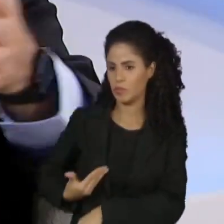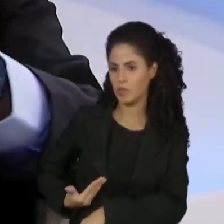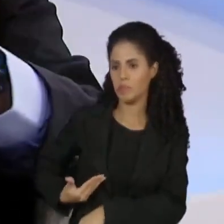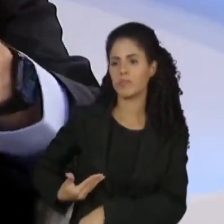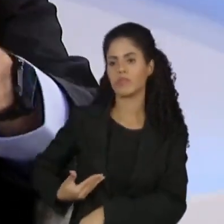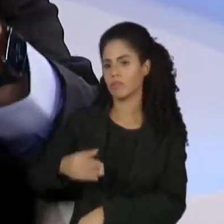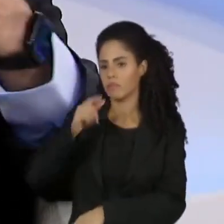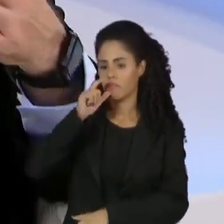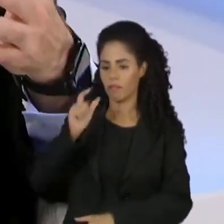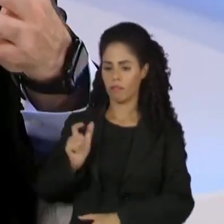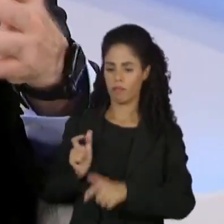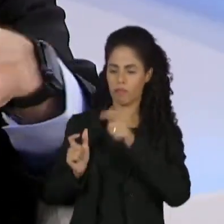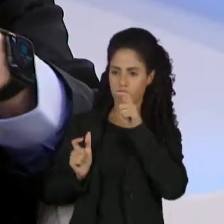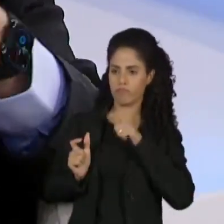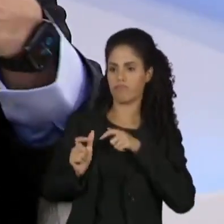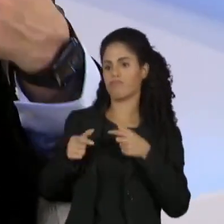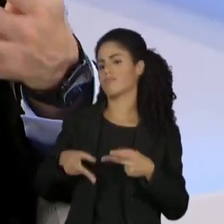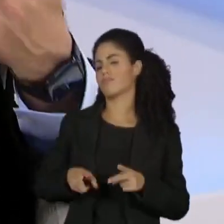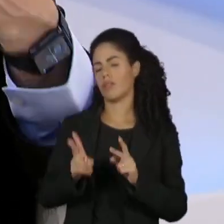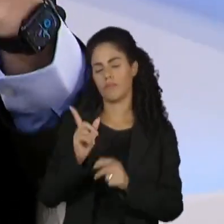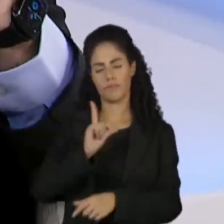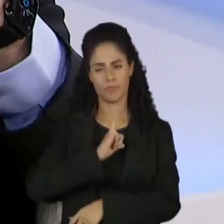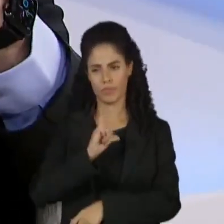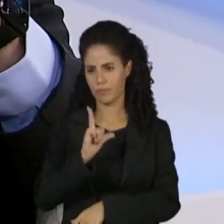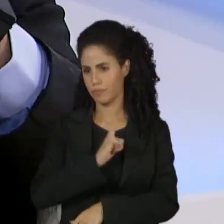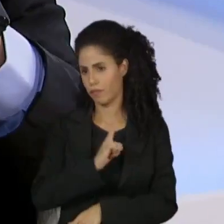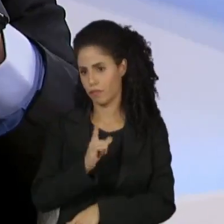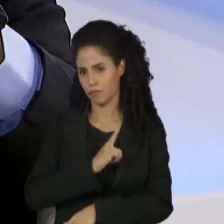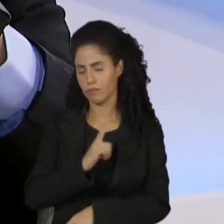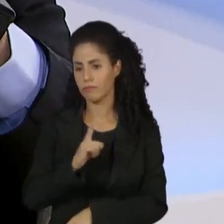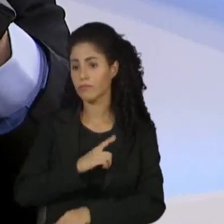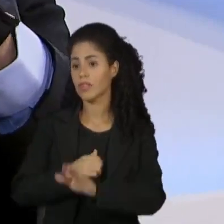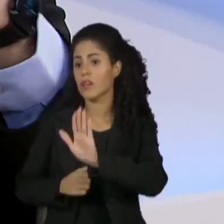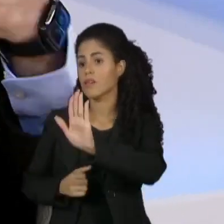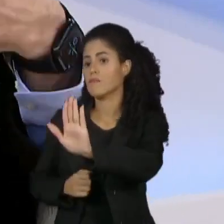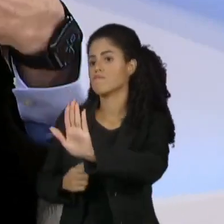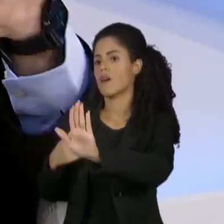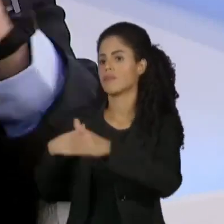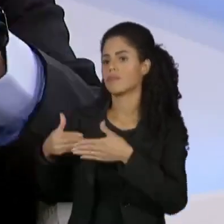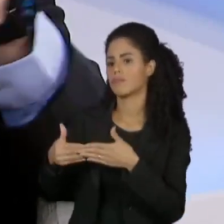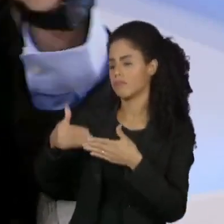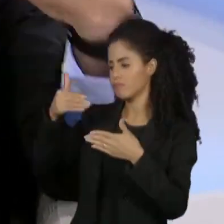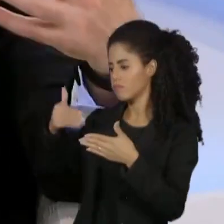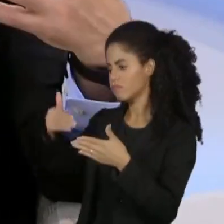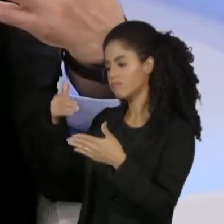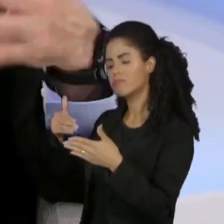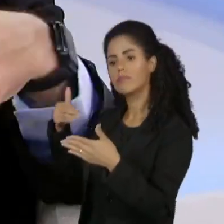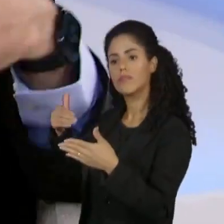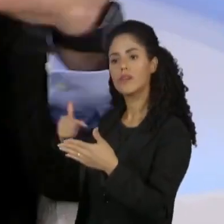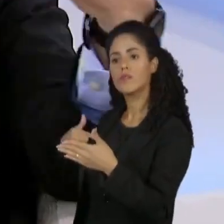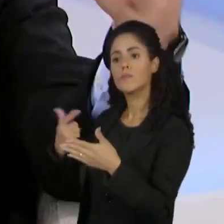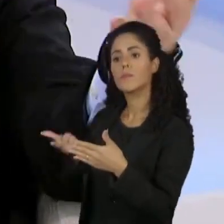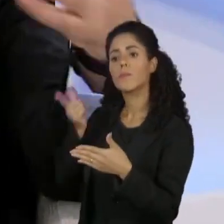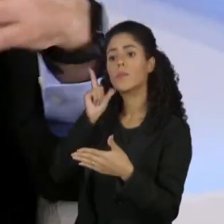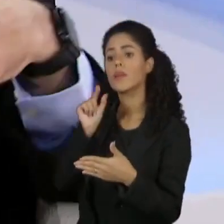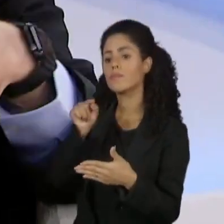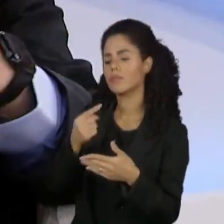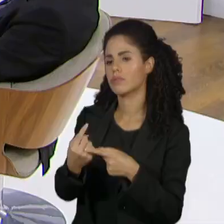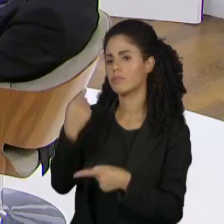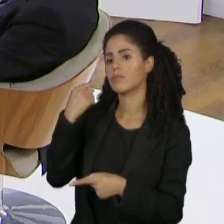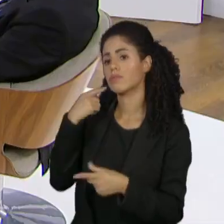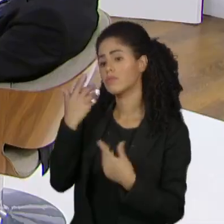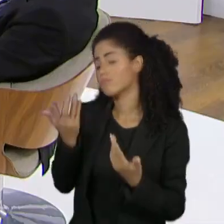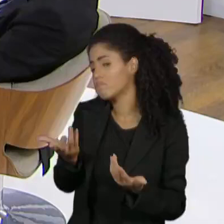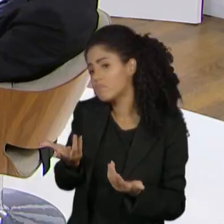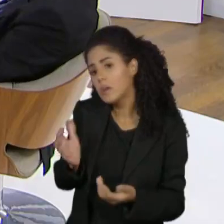tem sempre alguém que não vai gostar, às vezes até pelo nosso passado que a gente teve que atuar e ninguém, todo mundo vai